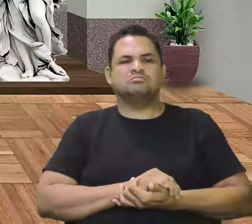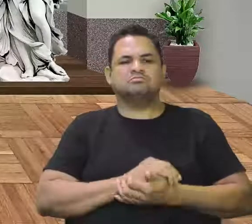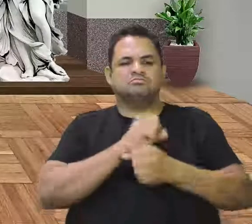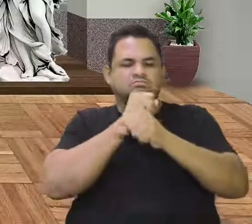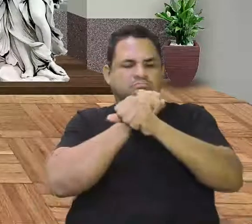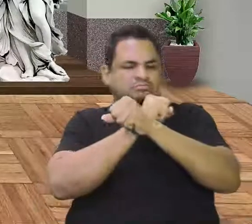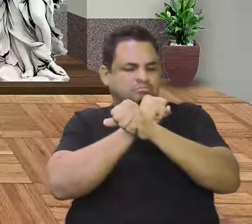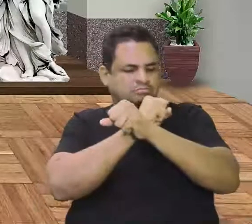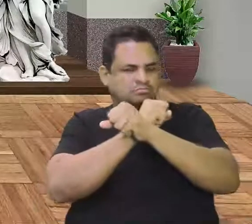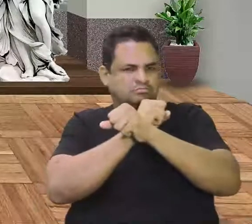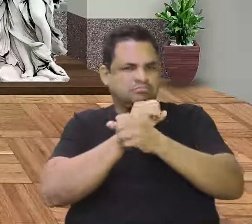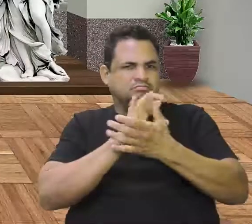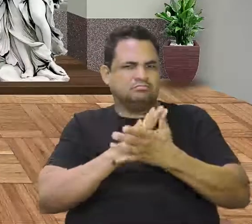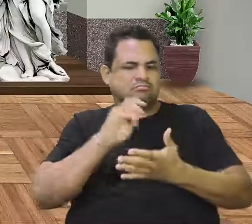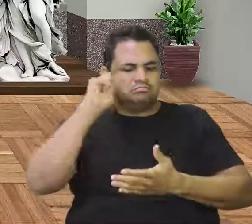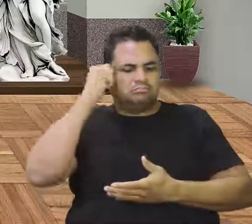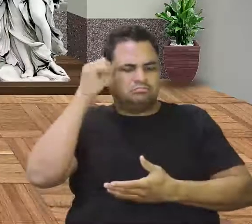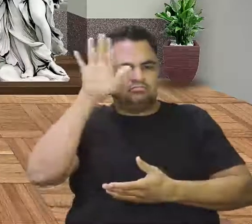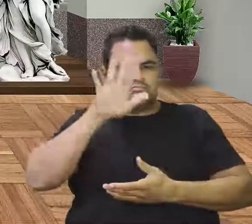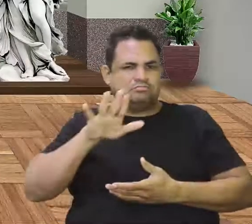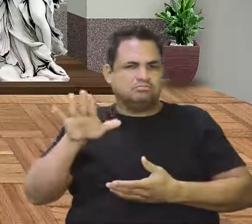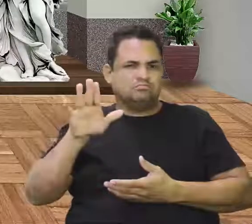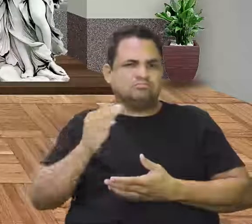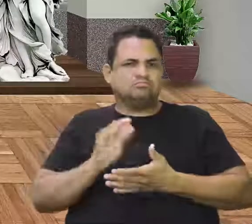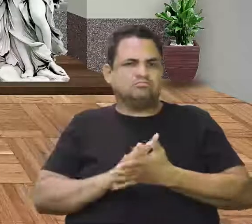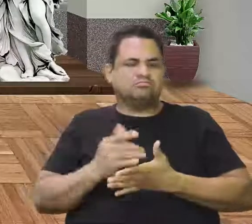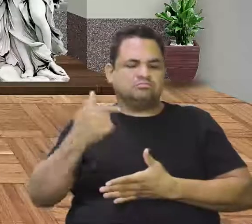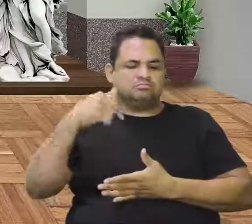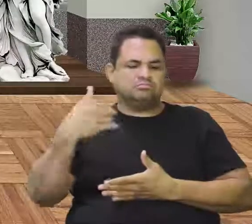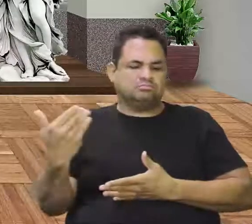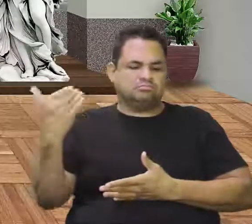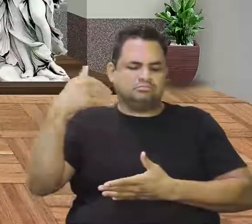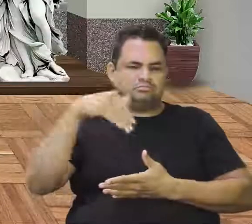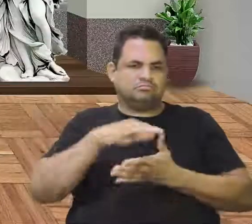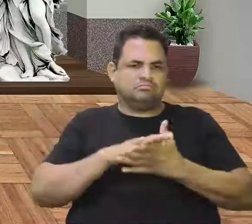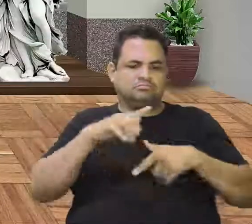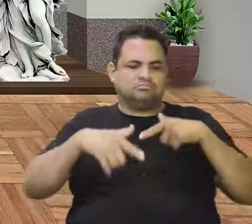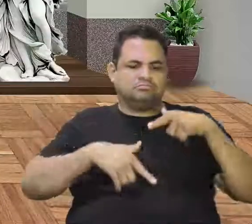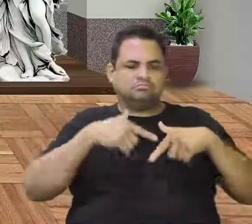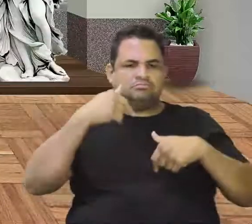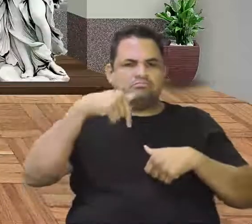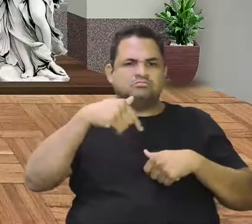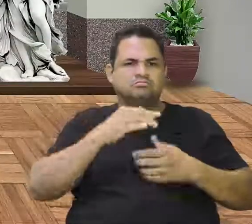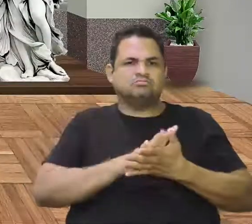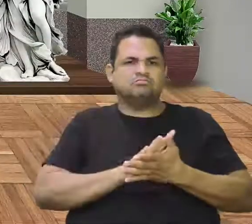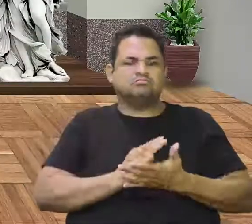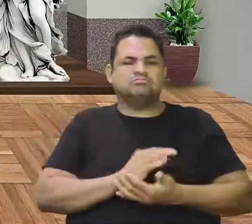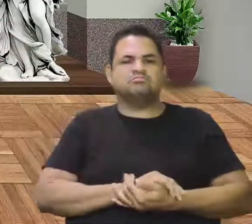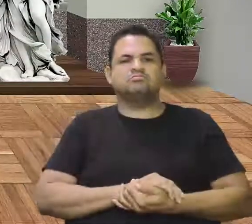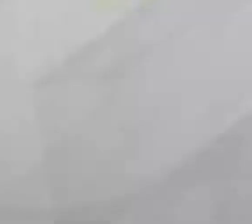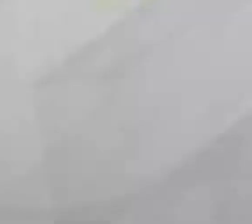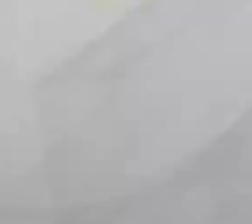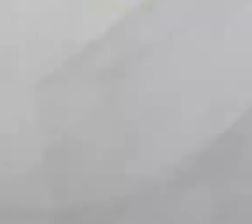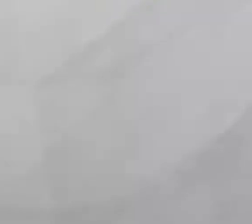escravidão dos africanos para trazer como mão de obra para cá. Até a próxima aula.